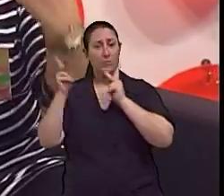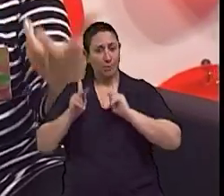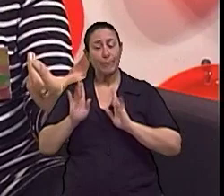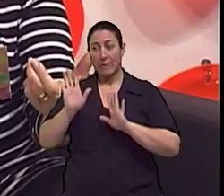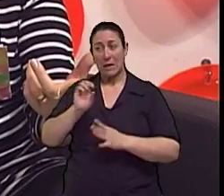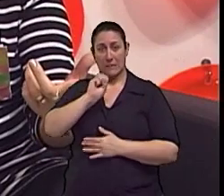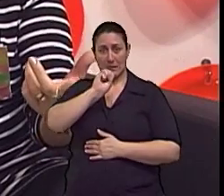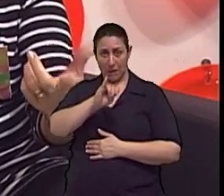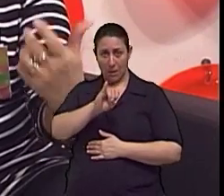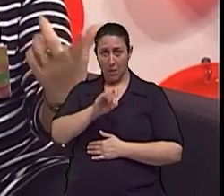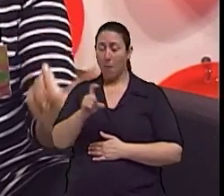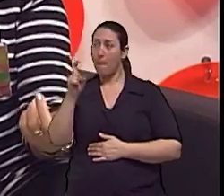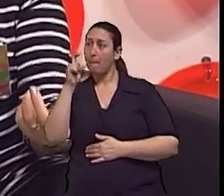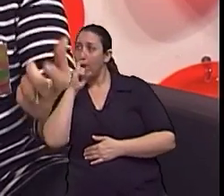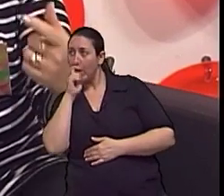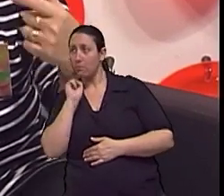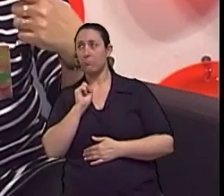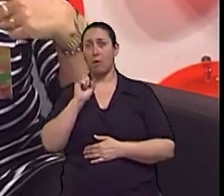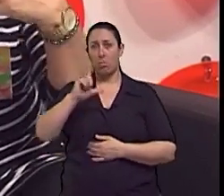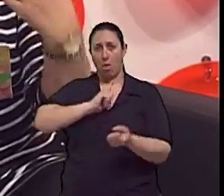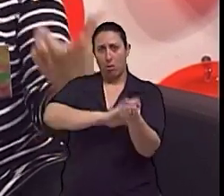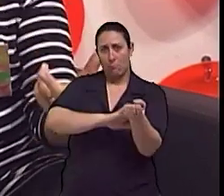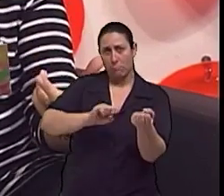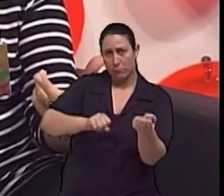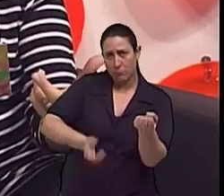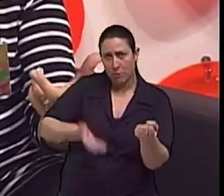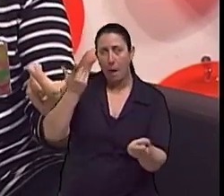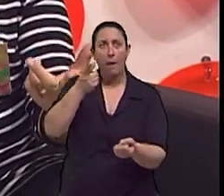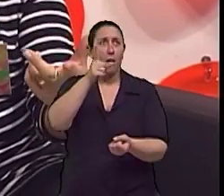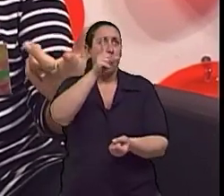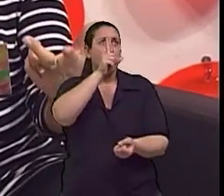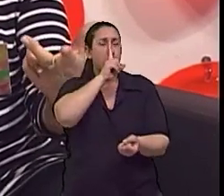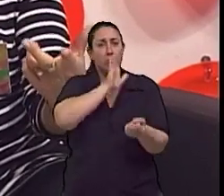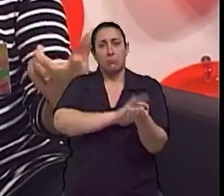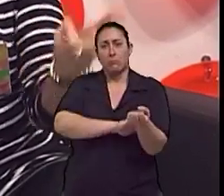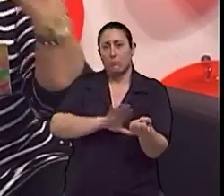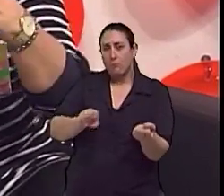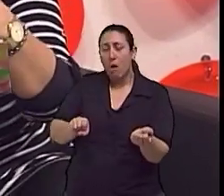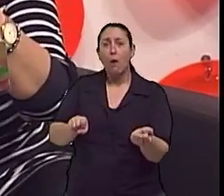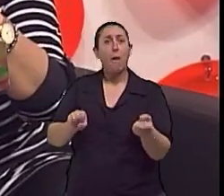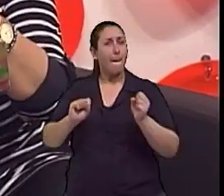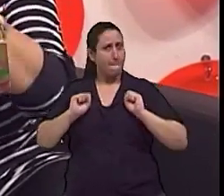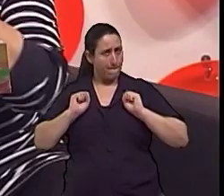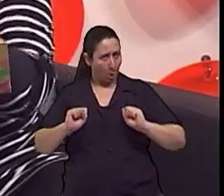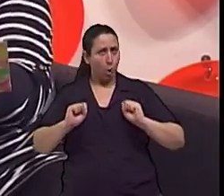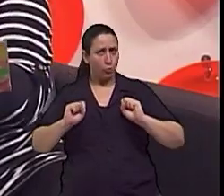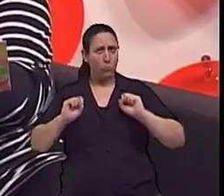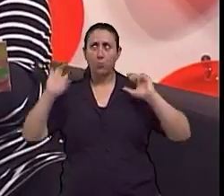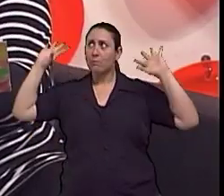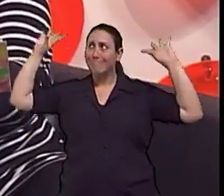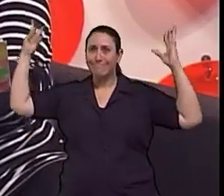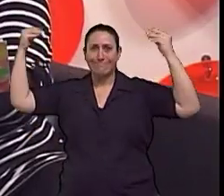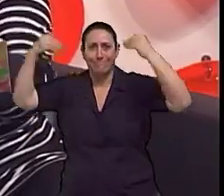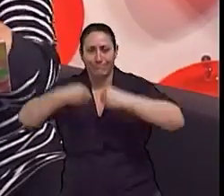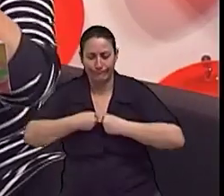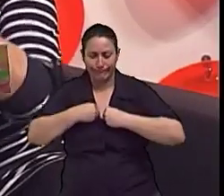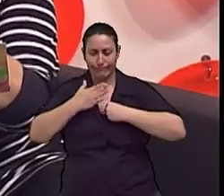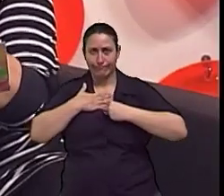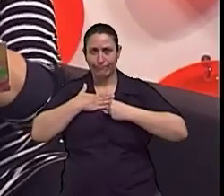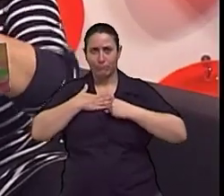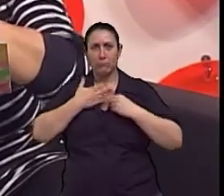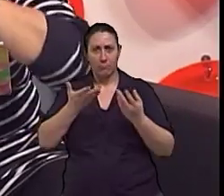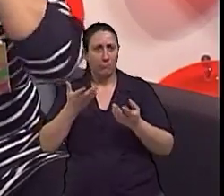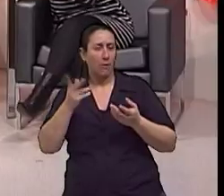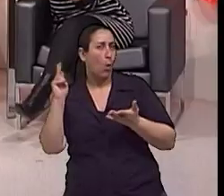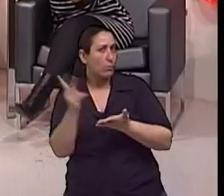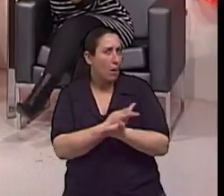se o pai foi hipertenso ou é hipertenso, a mãe também, é um somatório se é um da família, se é